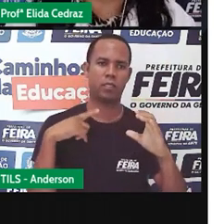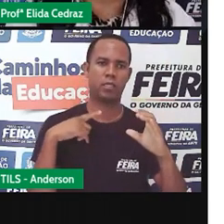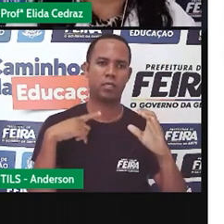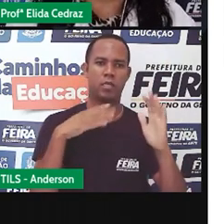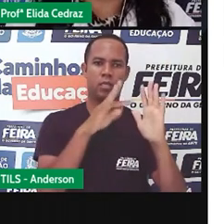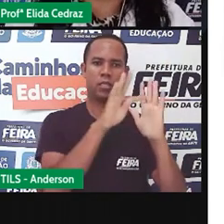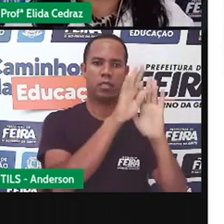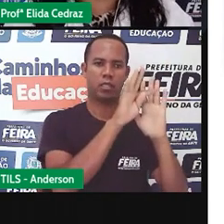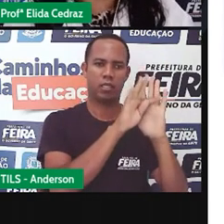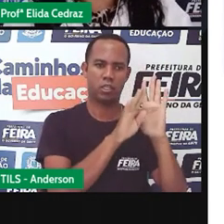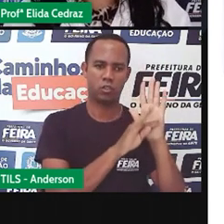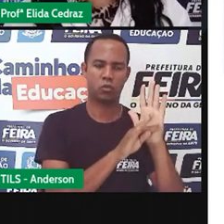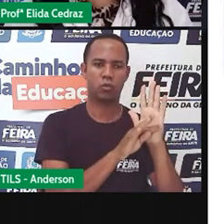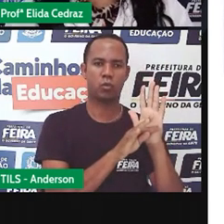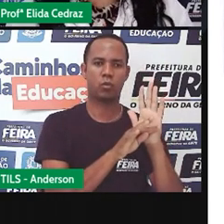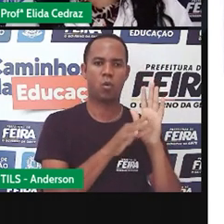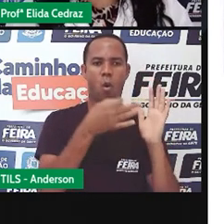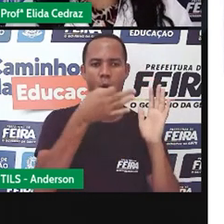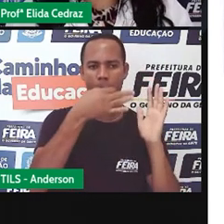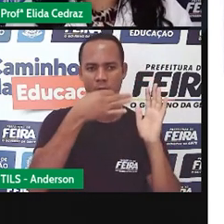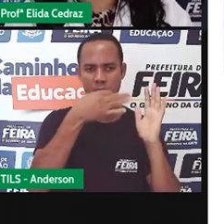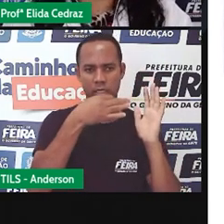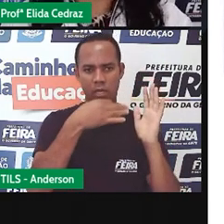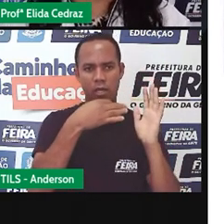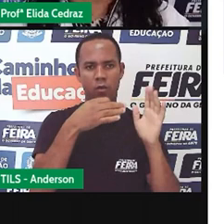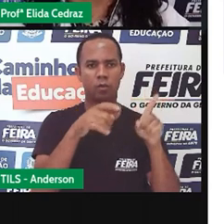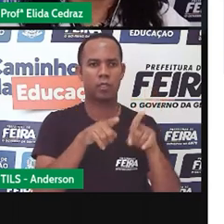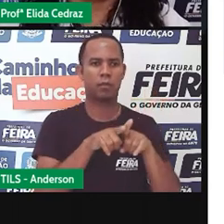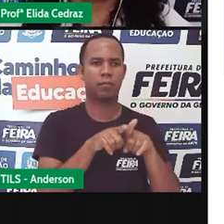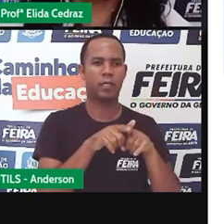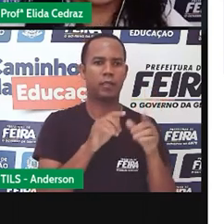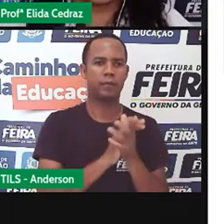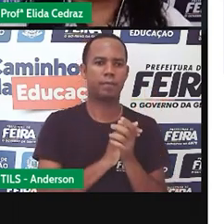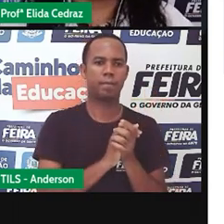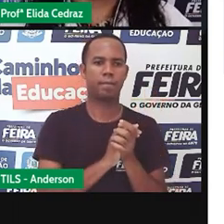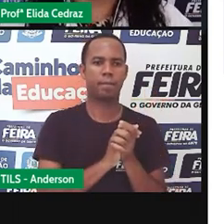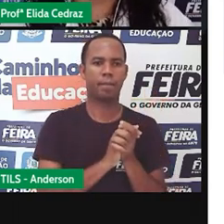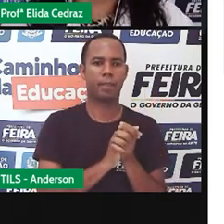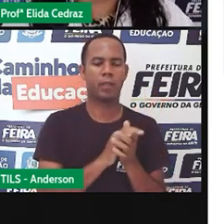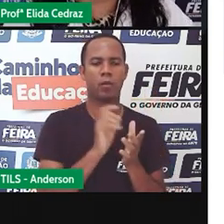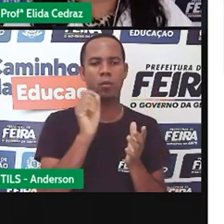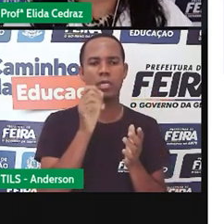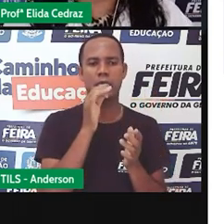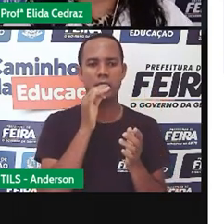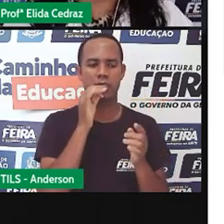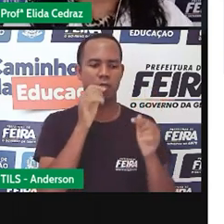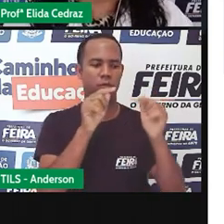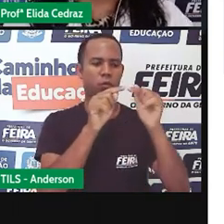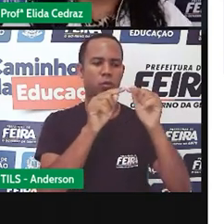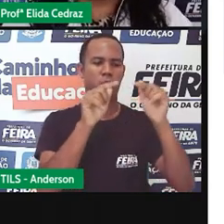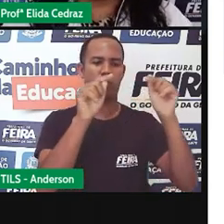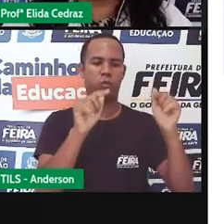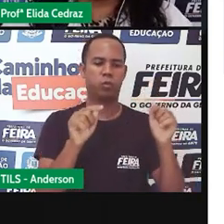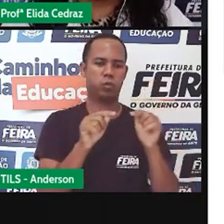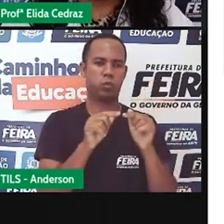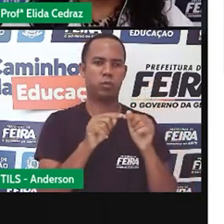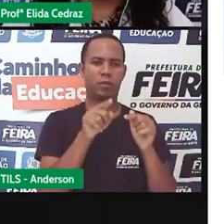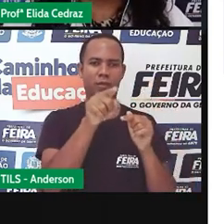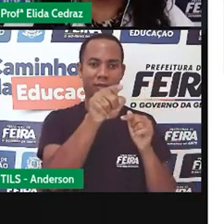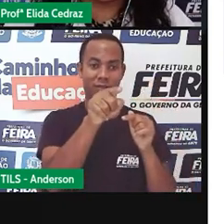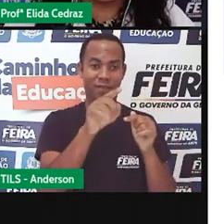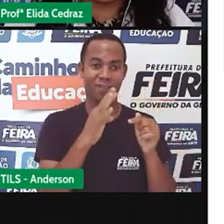jornalísticos opinativos. A charge, o cartum e a tirinha,